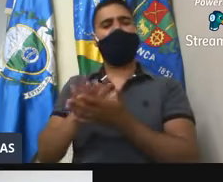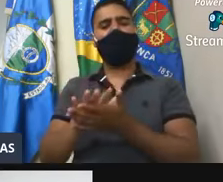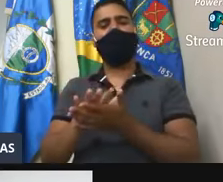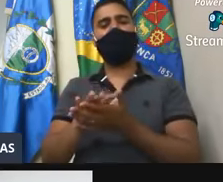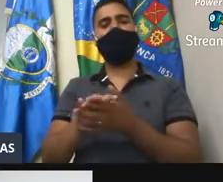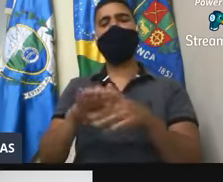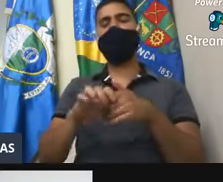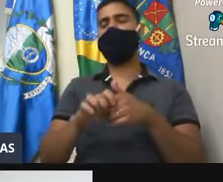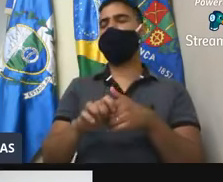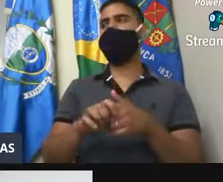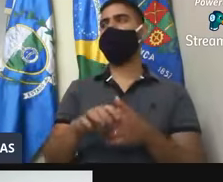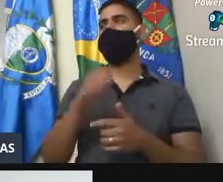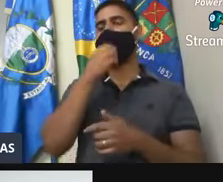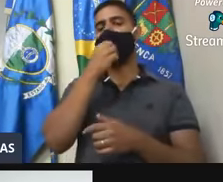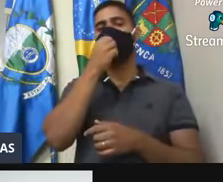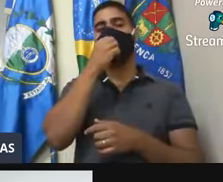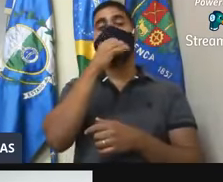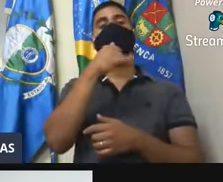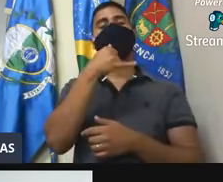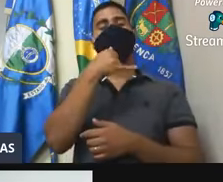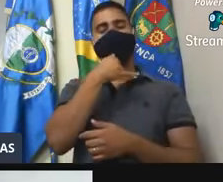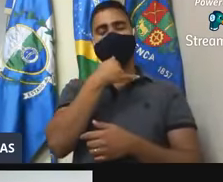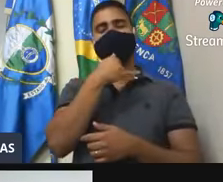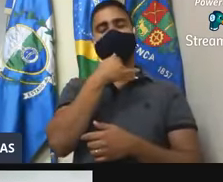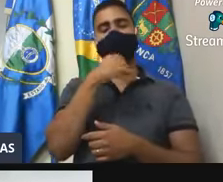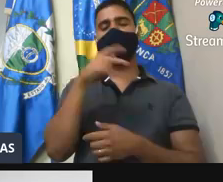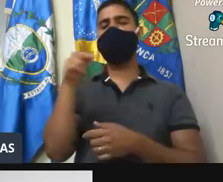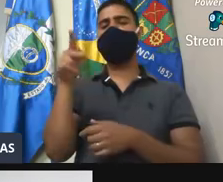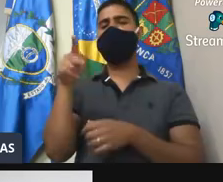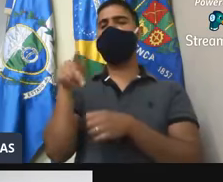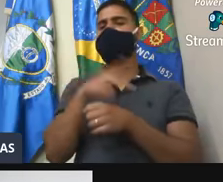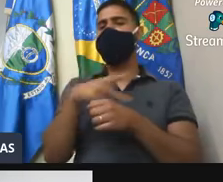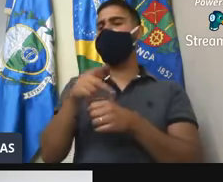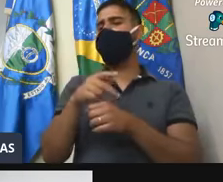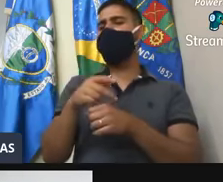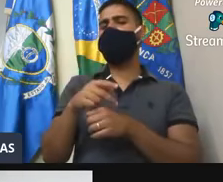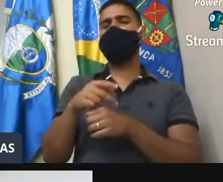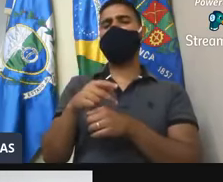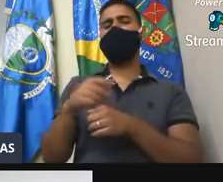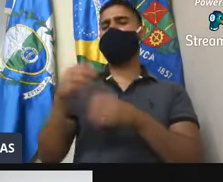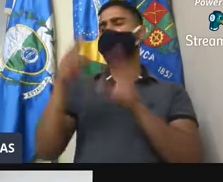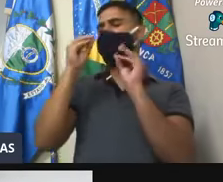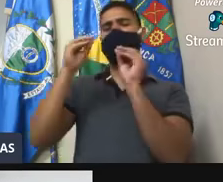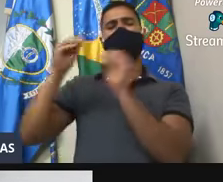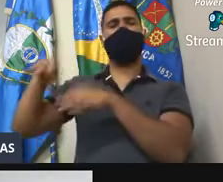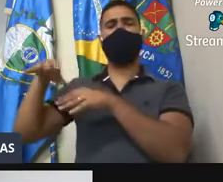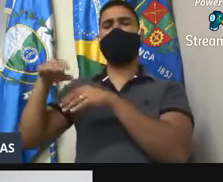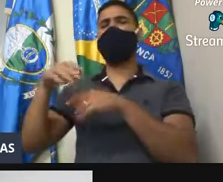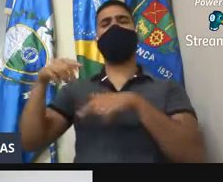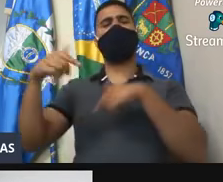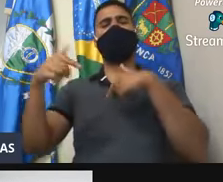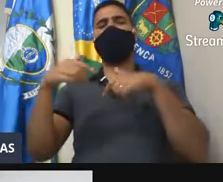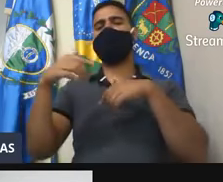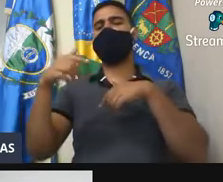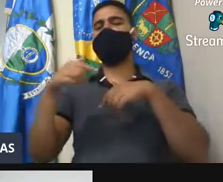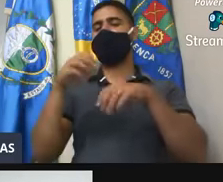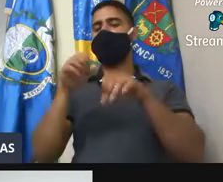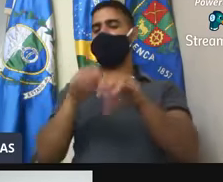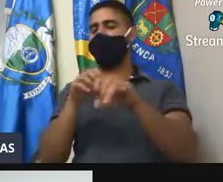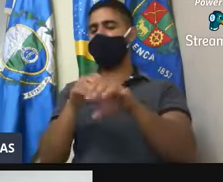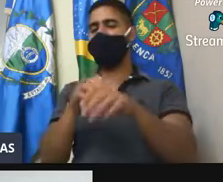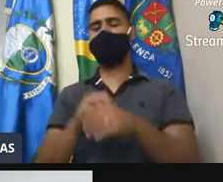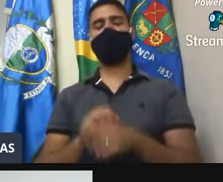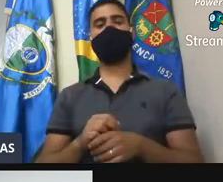é isso que a gente vê. Infelizmente, um país que trata os seus educadores da forma que trata, a gente nunca vai acabar,